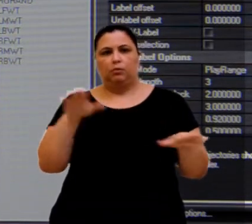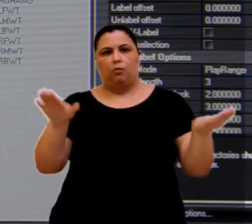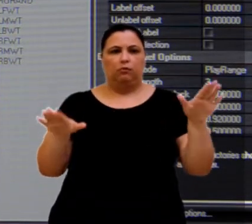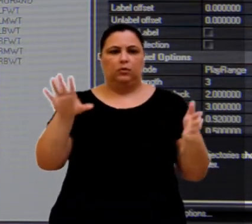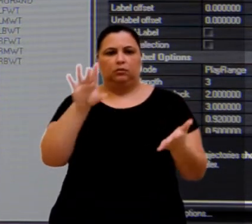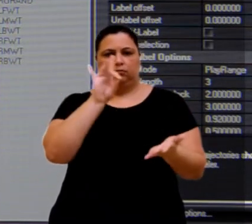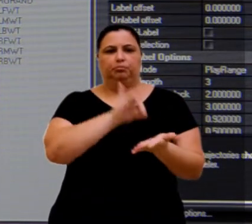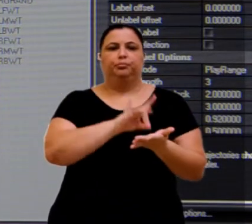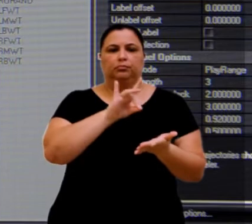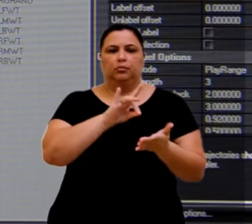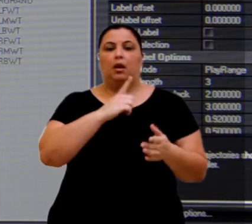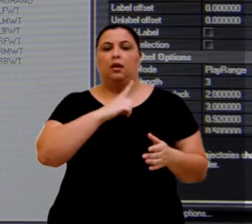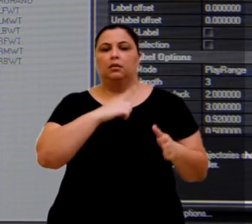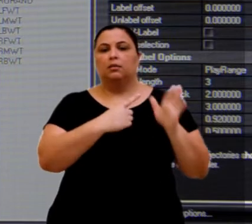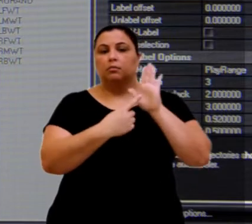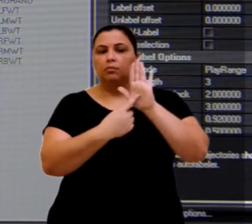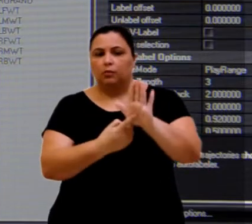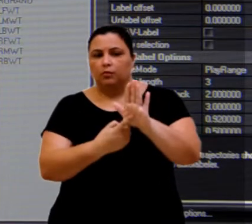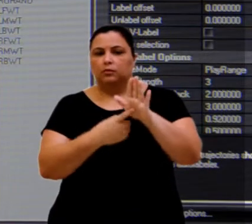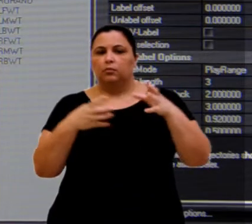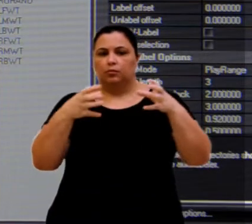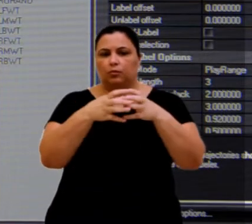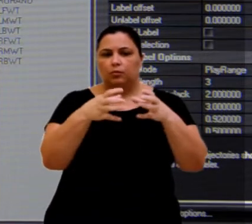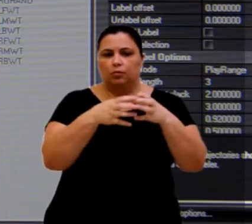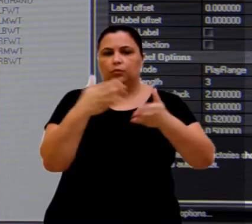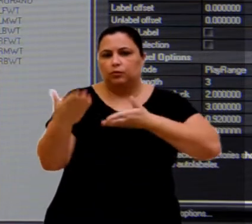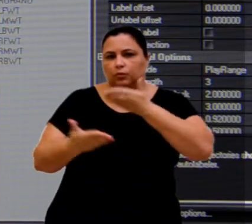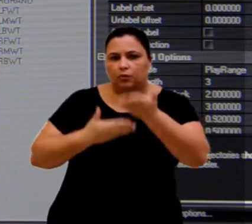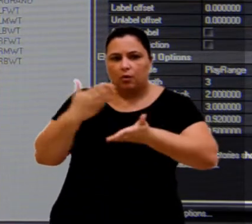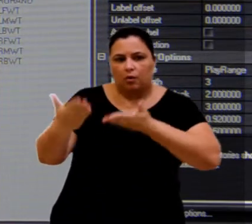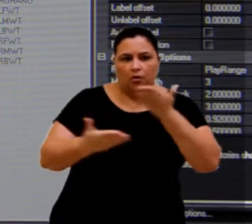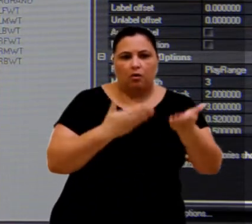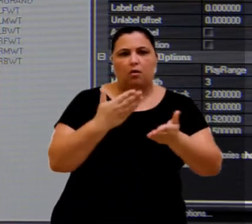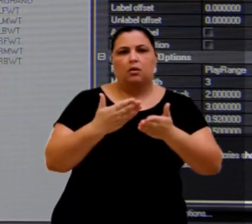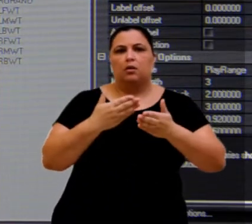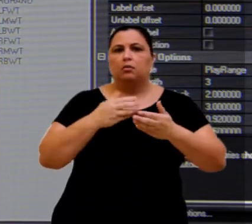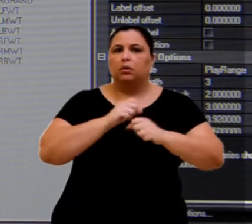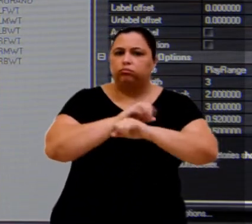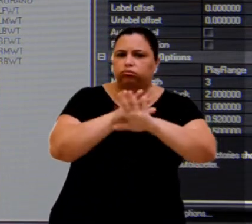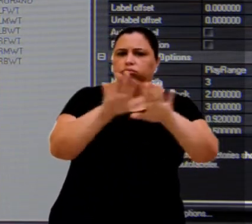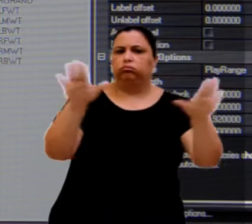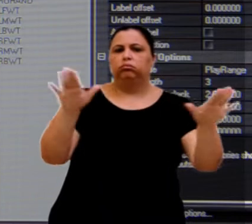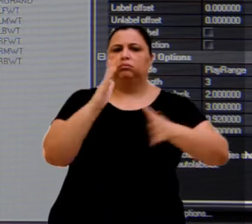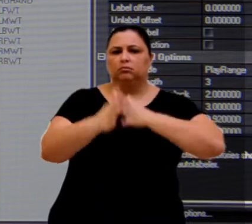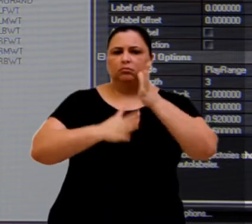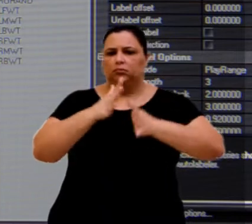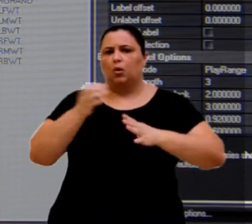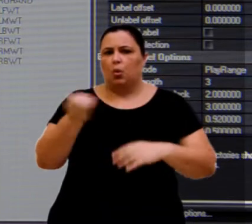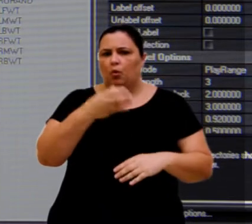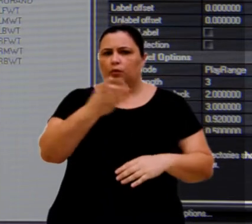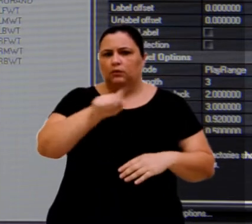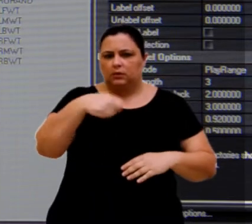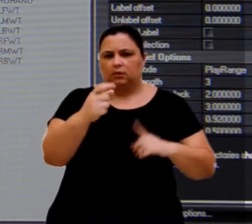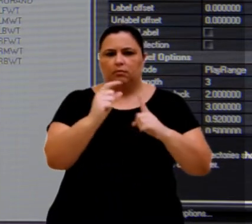a criação de uma rede de cooperação institucional e de pesquisa para ampliação, manutenção, atualização